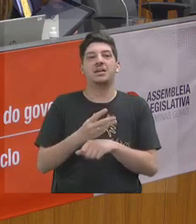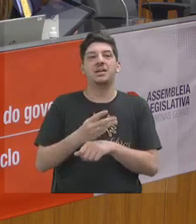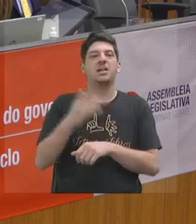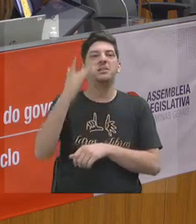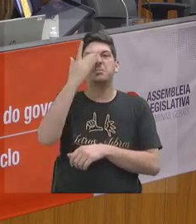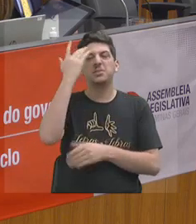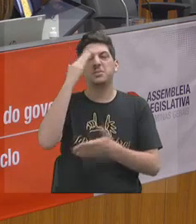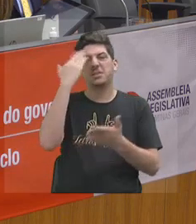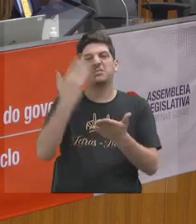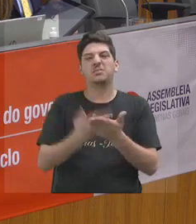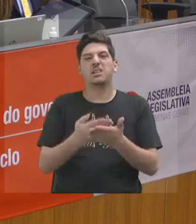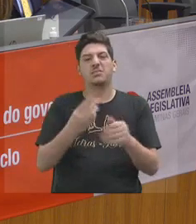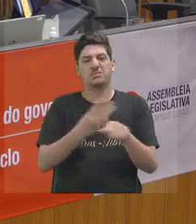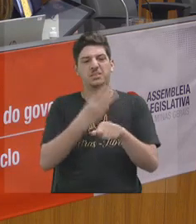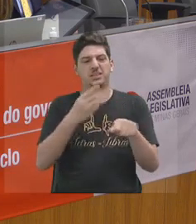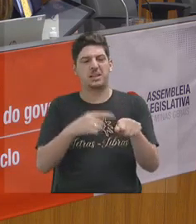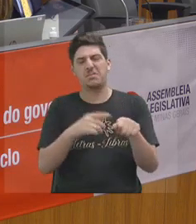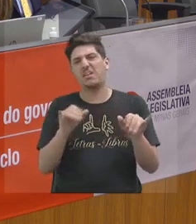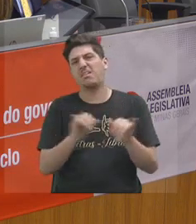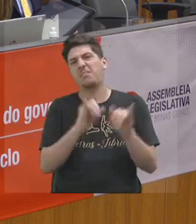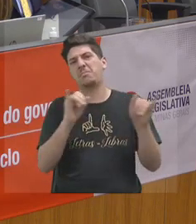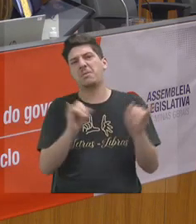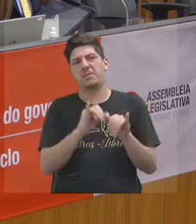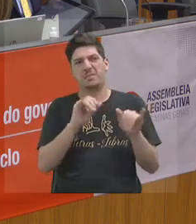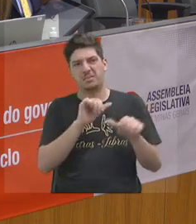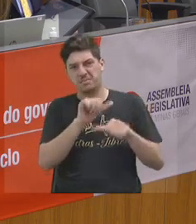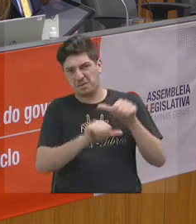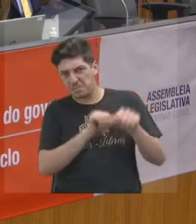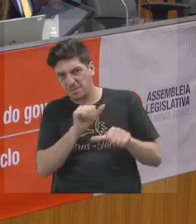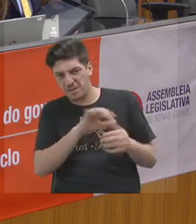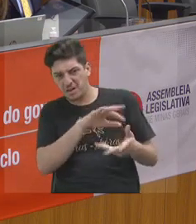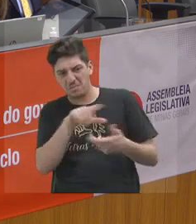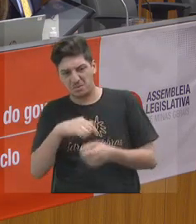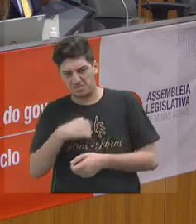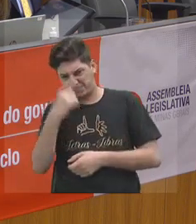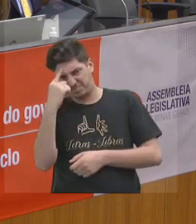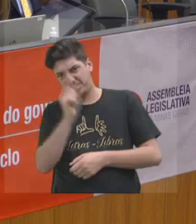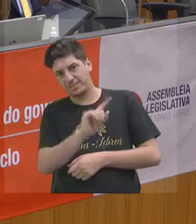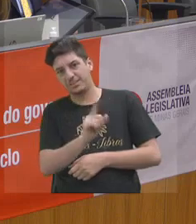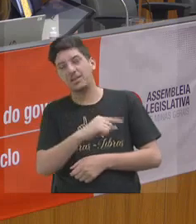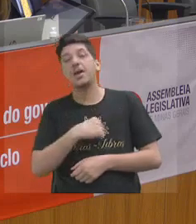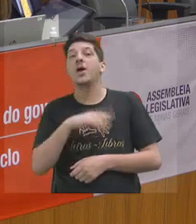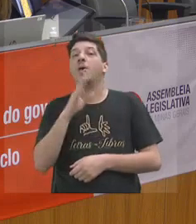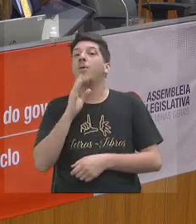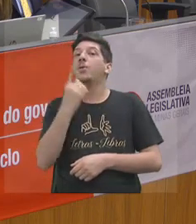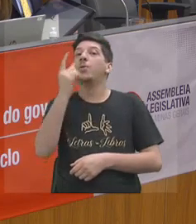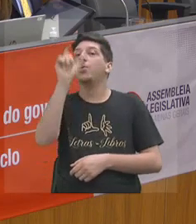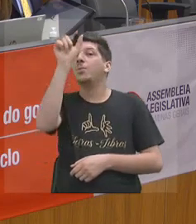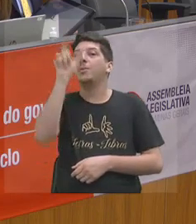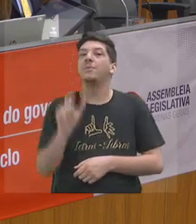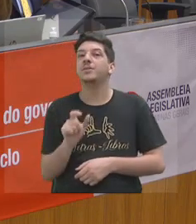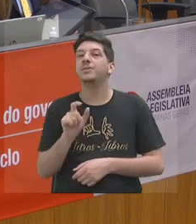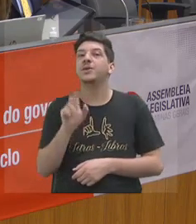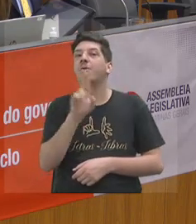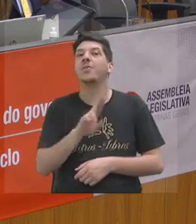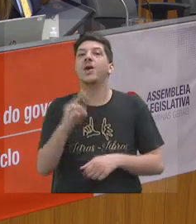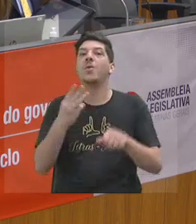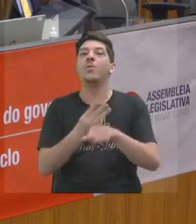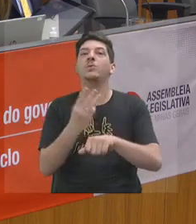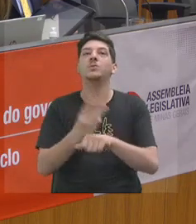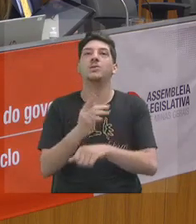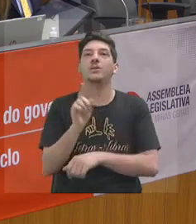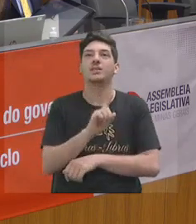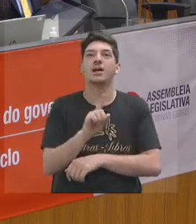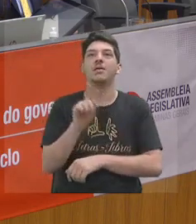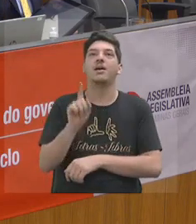isso iria ser algo transformador do mundo. E eu conheço só uma pessoa que não usa o WhatsApp, que é o Arlen Santiago.